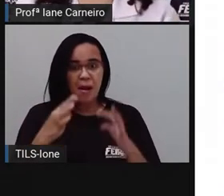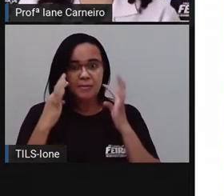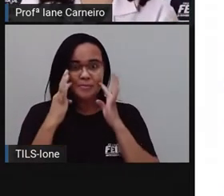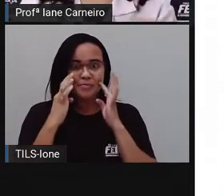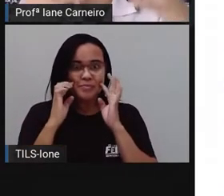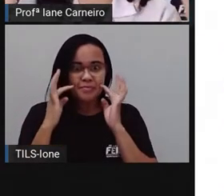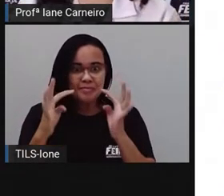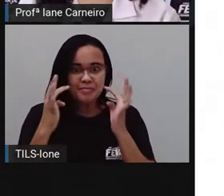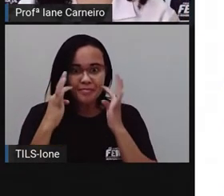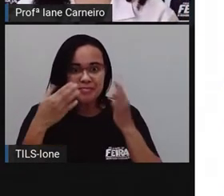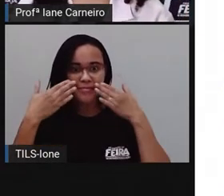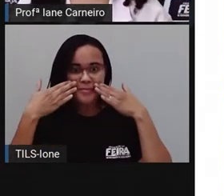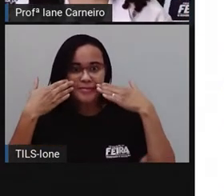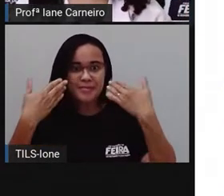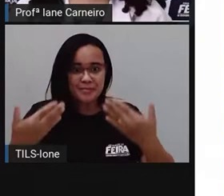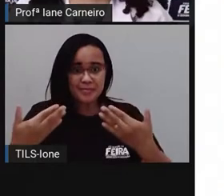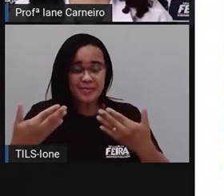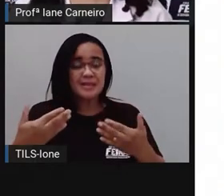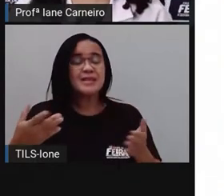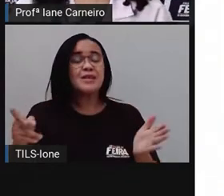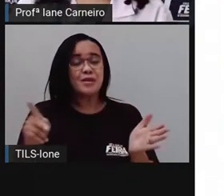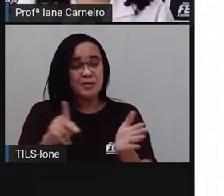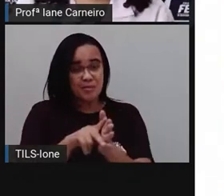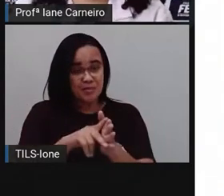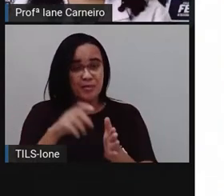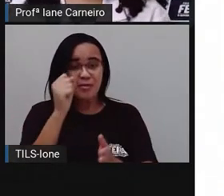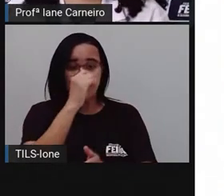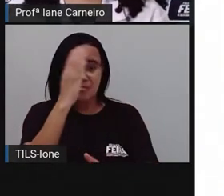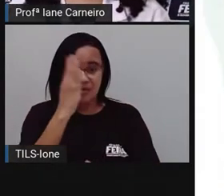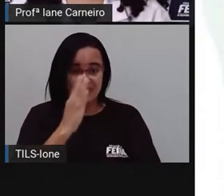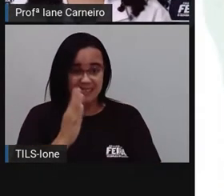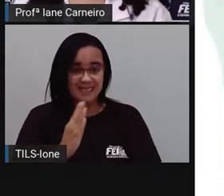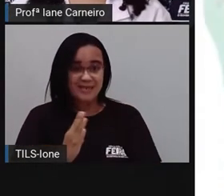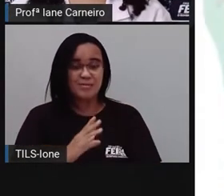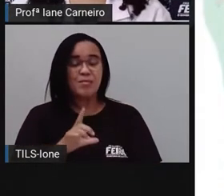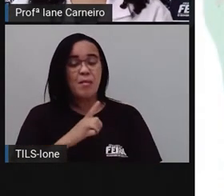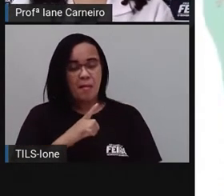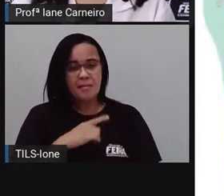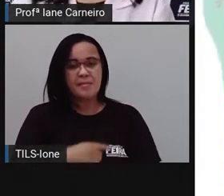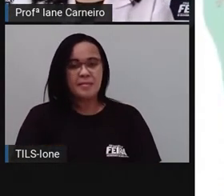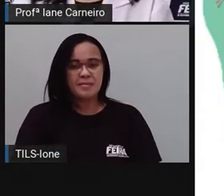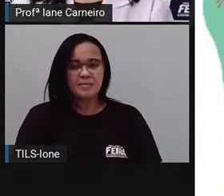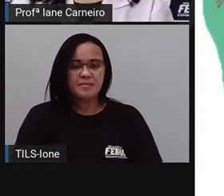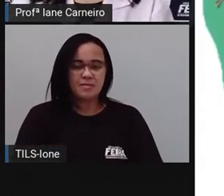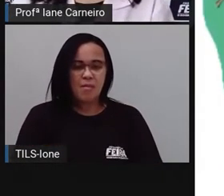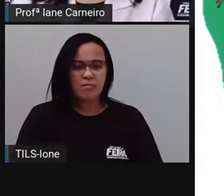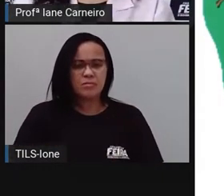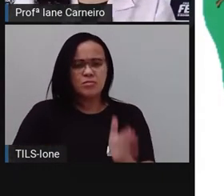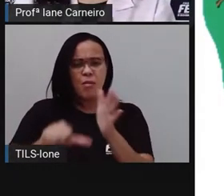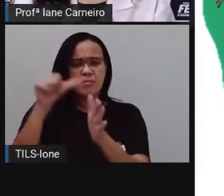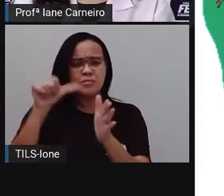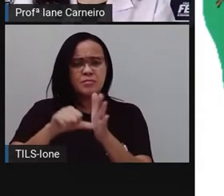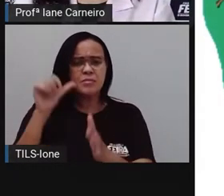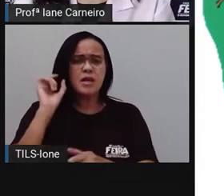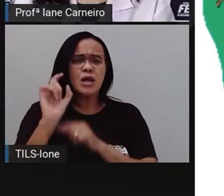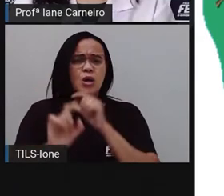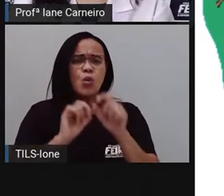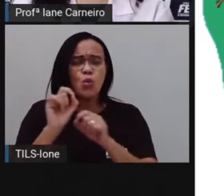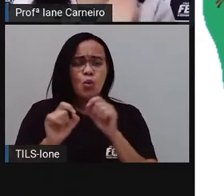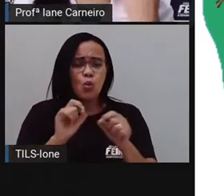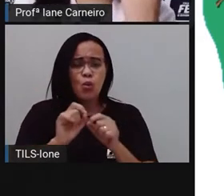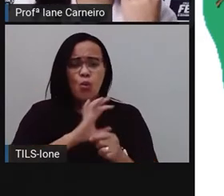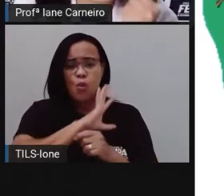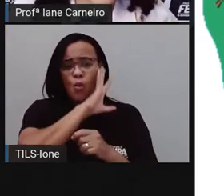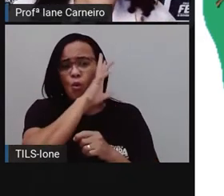animais da fauna brasileira. Então, vamos lá, ó. O primeiro que a Pró trouxe pra vocês é o